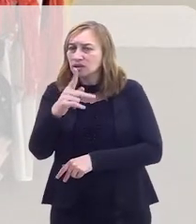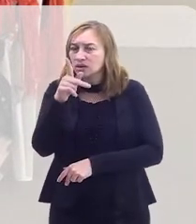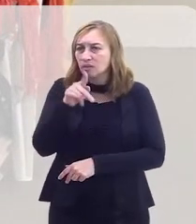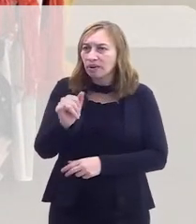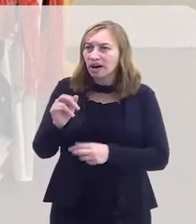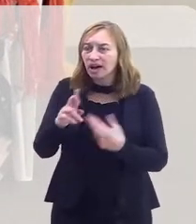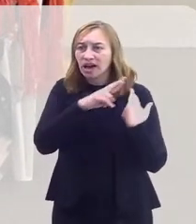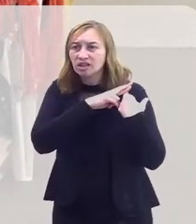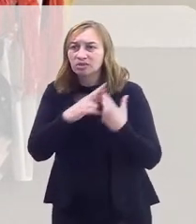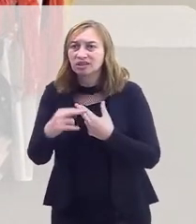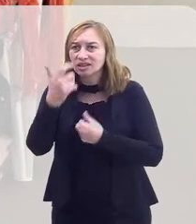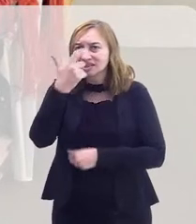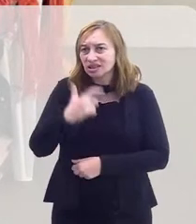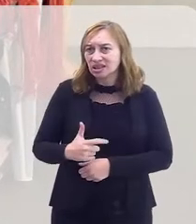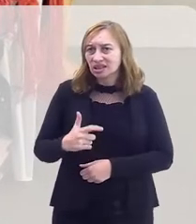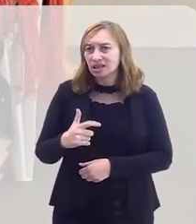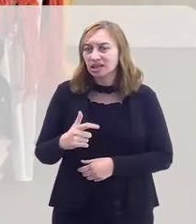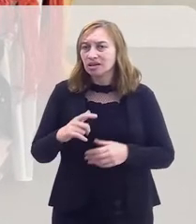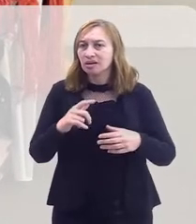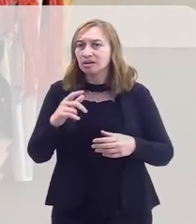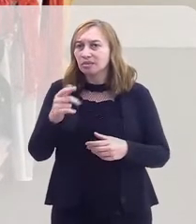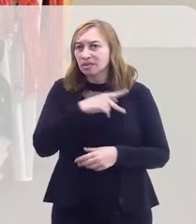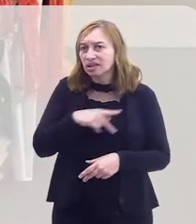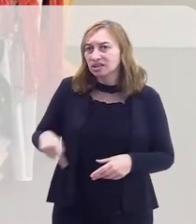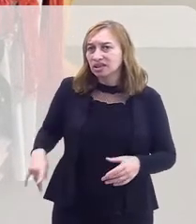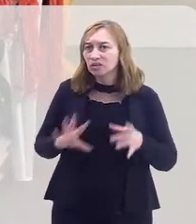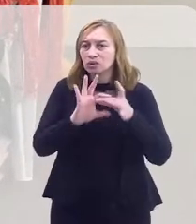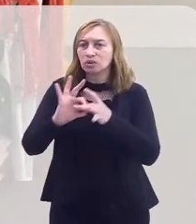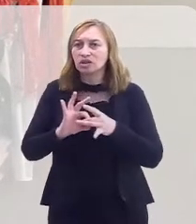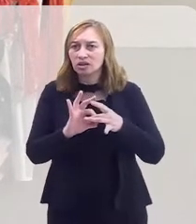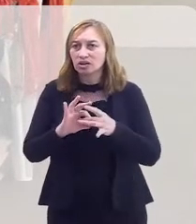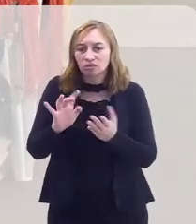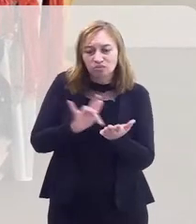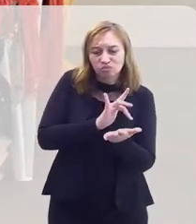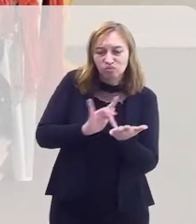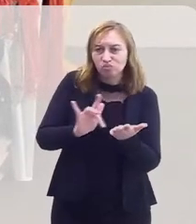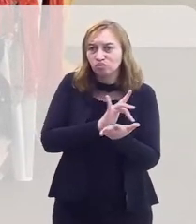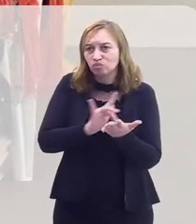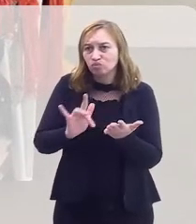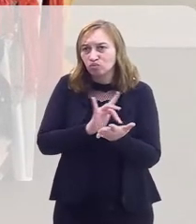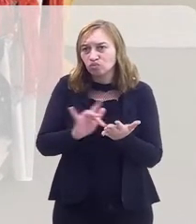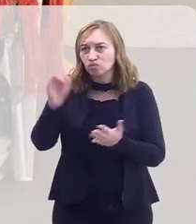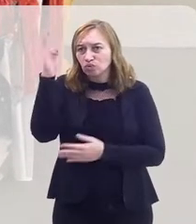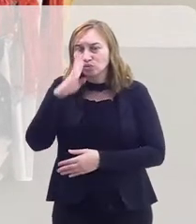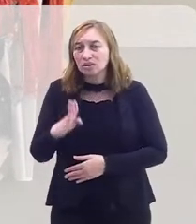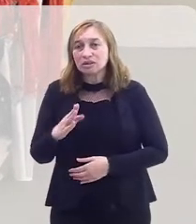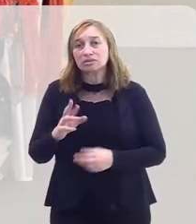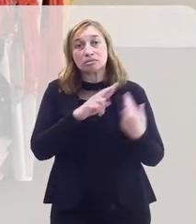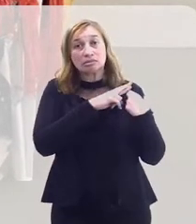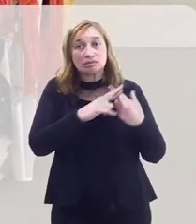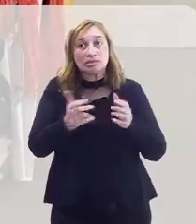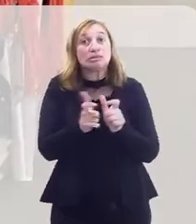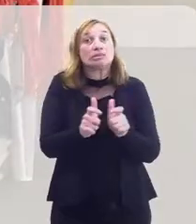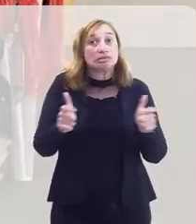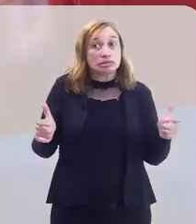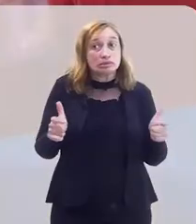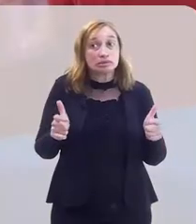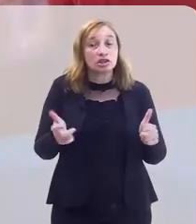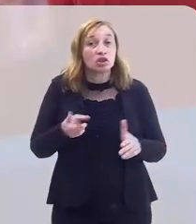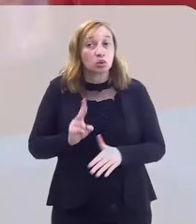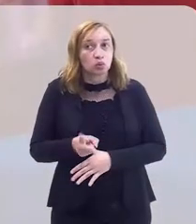a responsabilidade de ser presidente da União Cigana do Brasil? É uma responsabilidade muito grande em